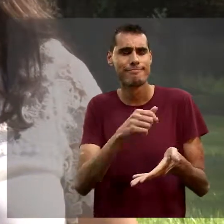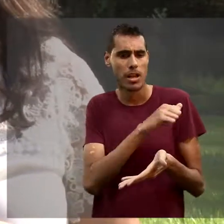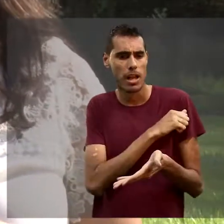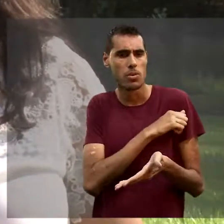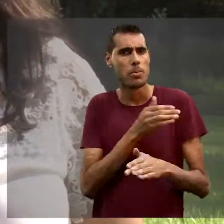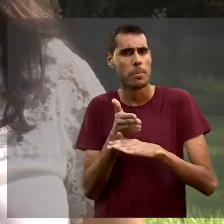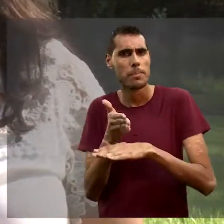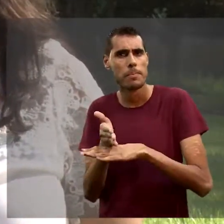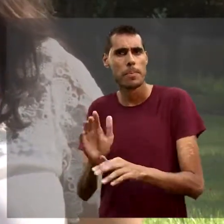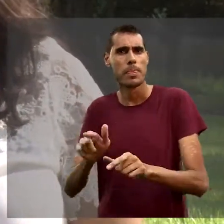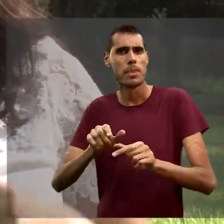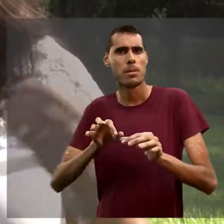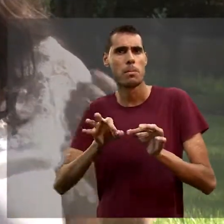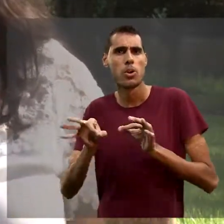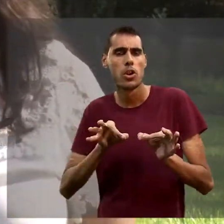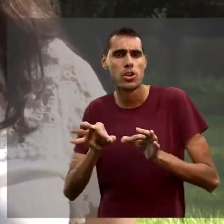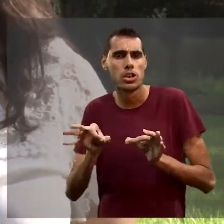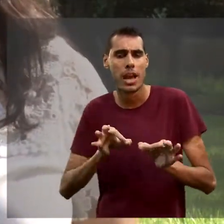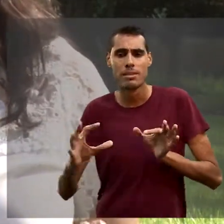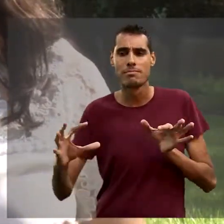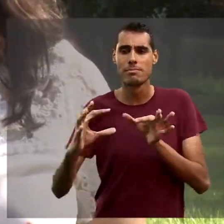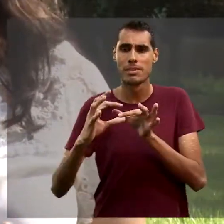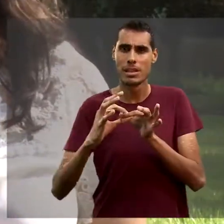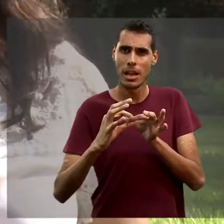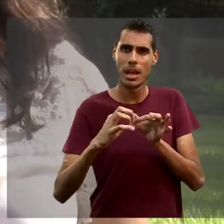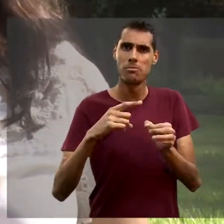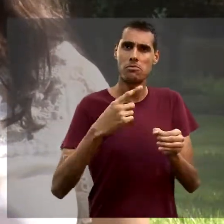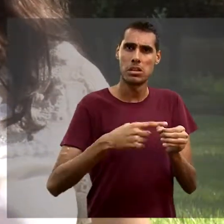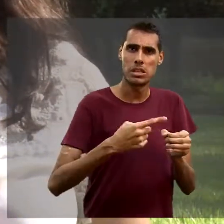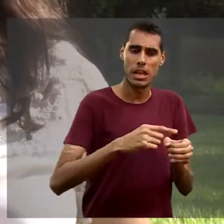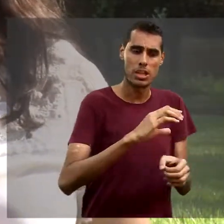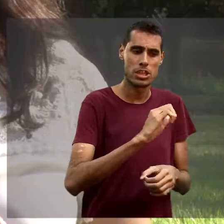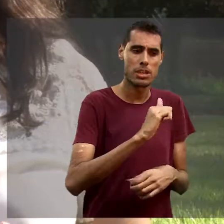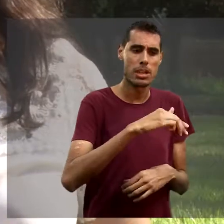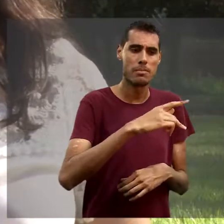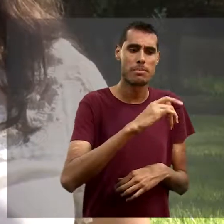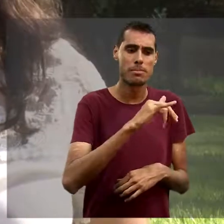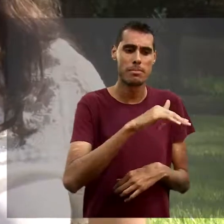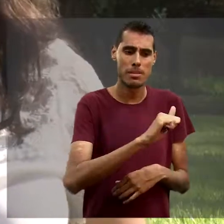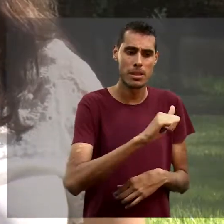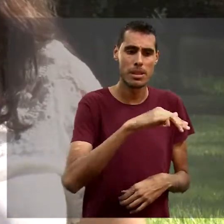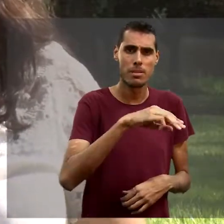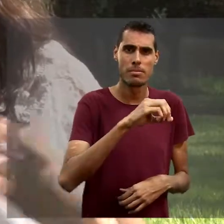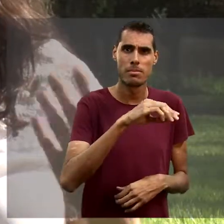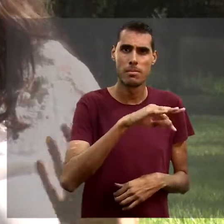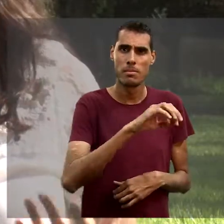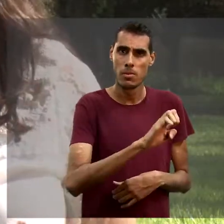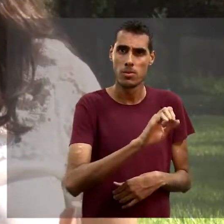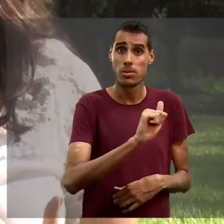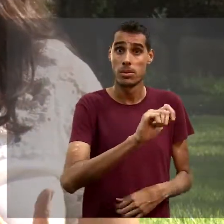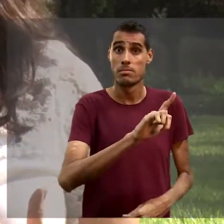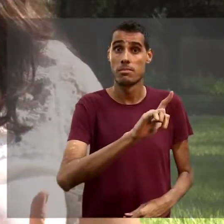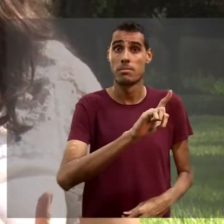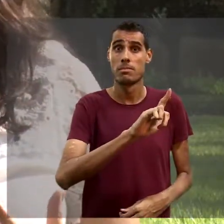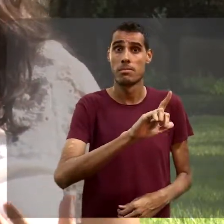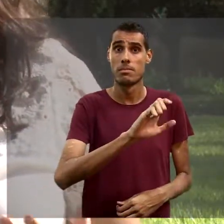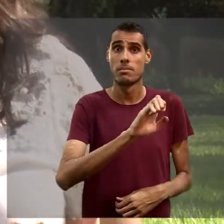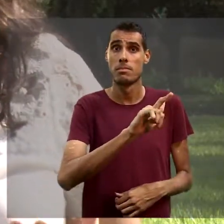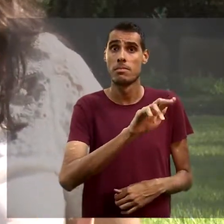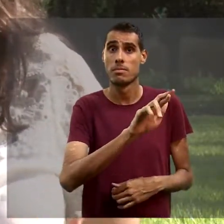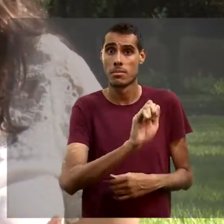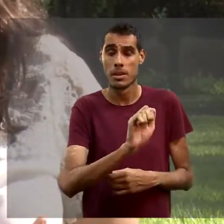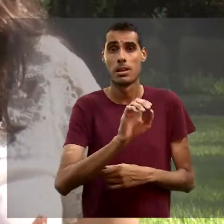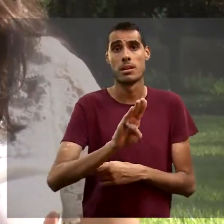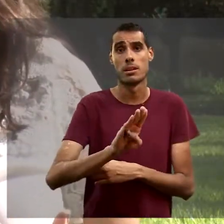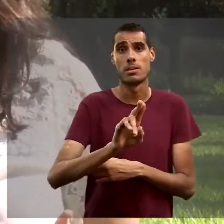participarem de projetos ligados à cidade de Campina do Monte Alegre, à cidade de Buri, à cidade de Angatuba,